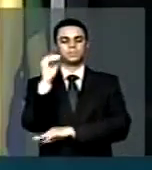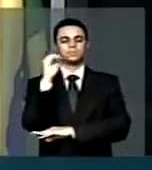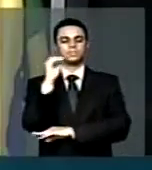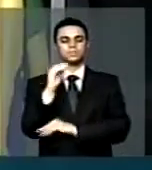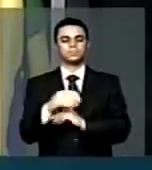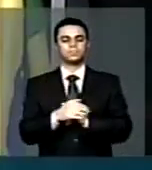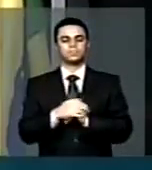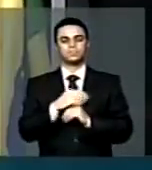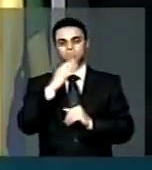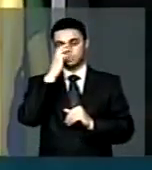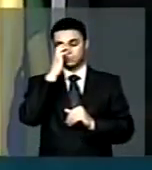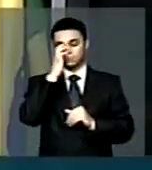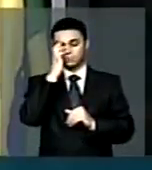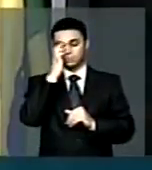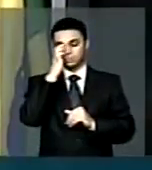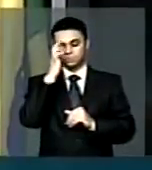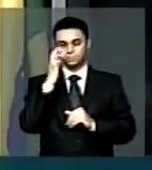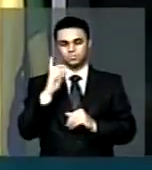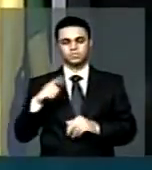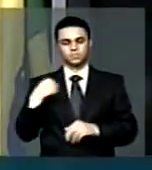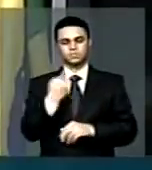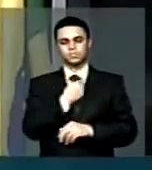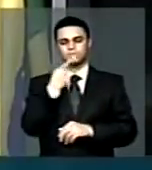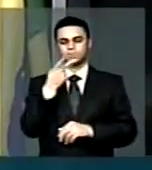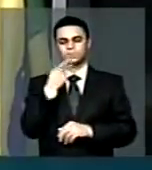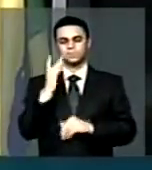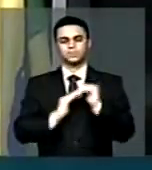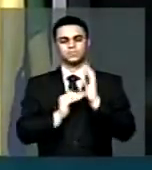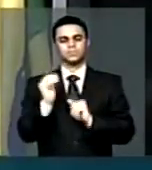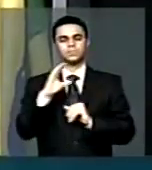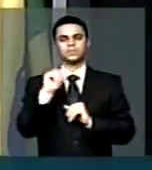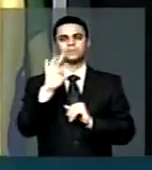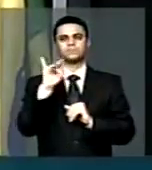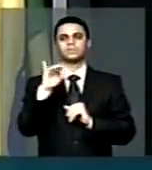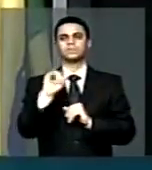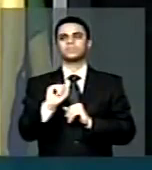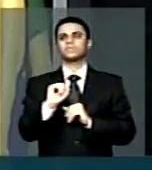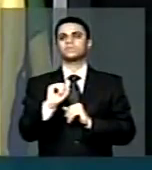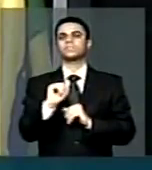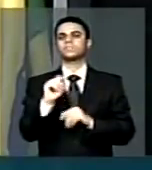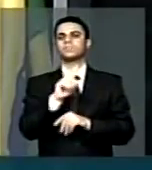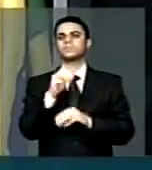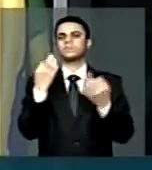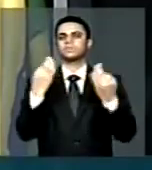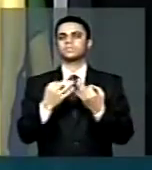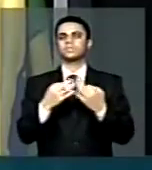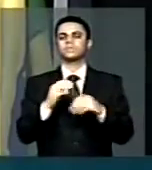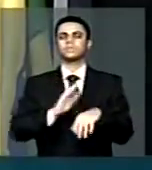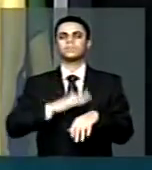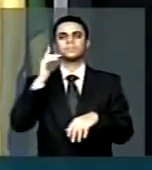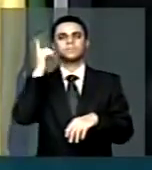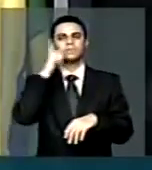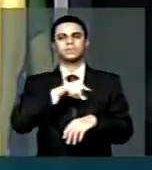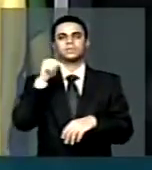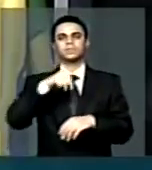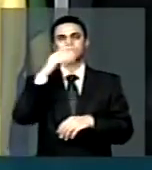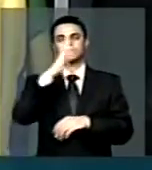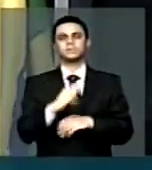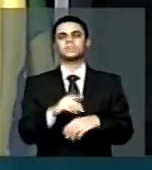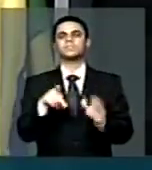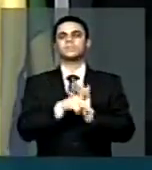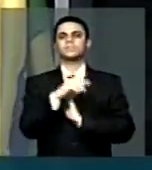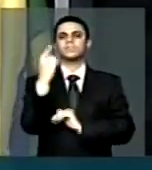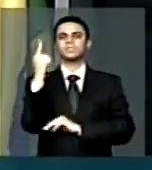situação? Para a gente citar, o cartório irregular que mais fatura no Brasil é aqui de Goiás.